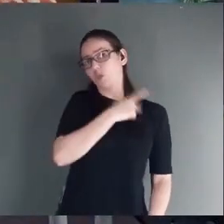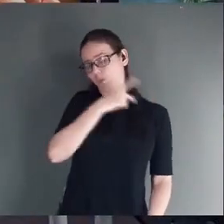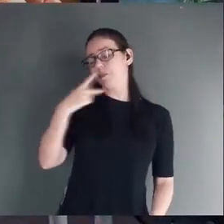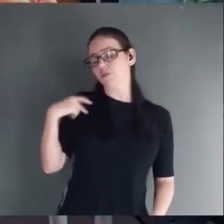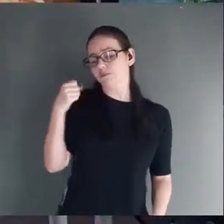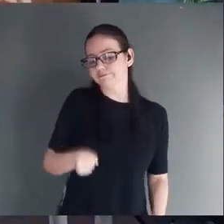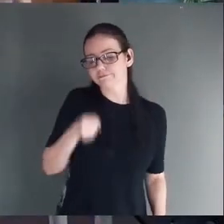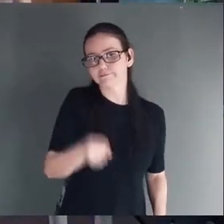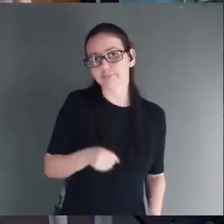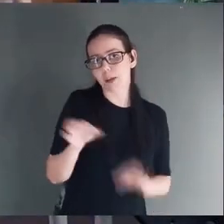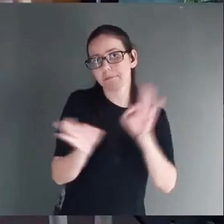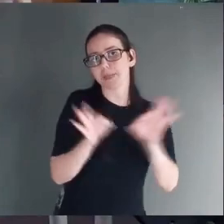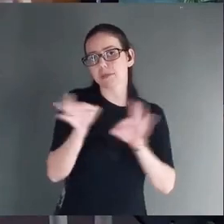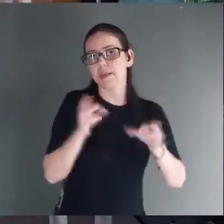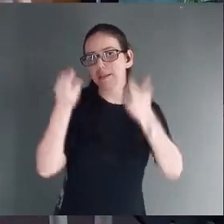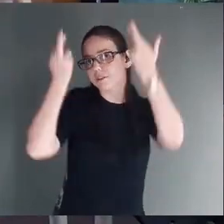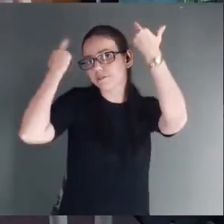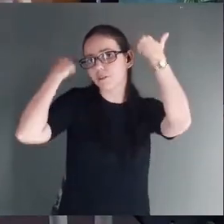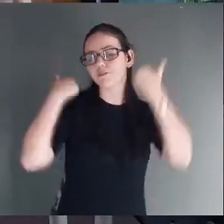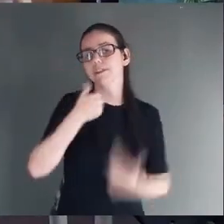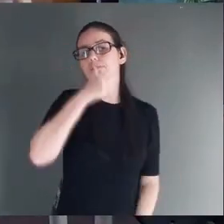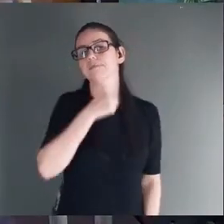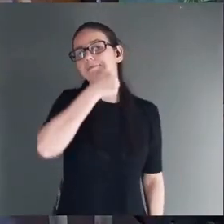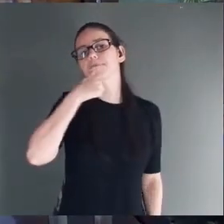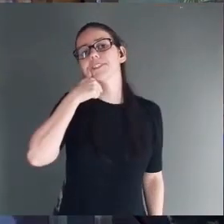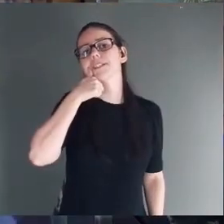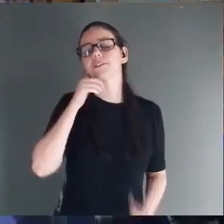preparavam os cordeiros para o sacrifício no templo.